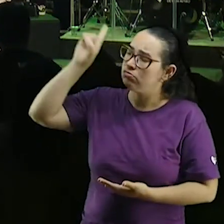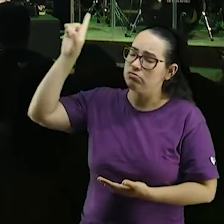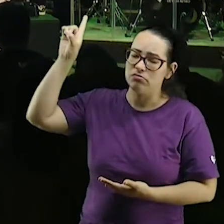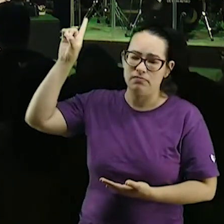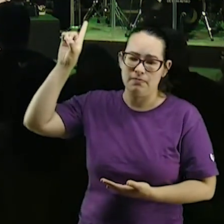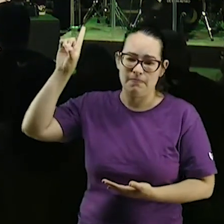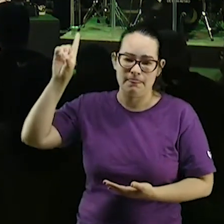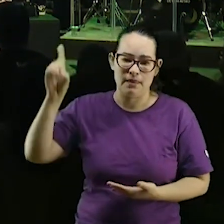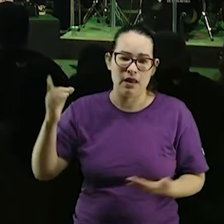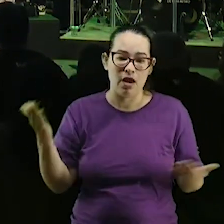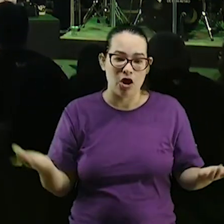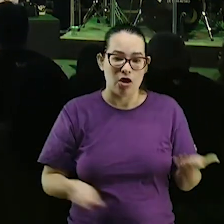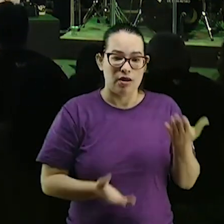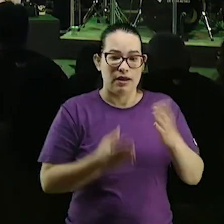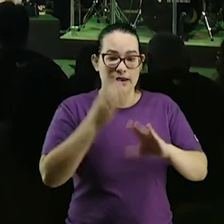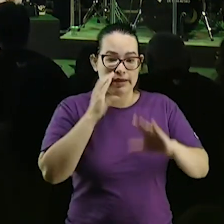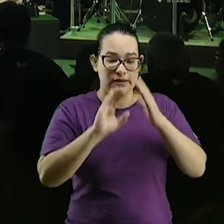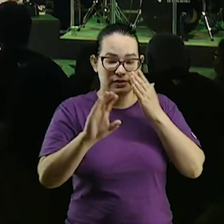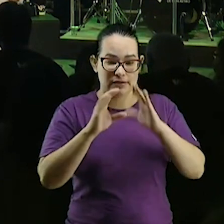nós vamos cantar uma canção